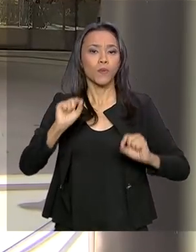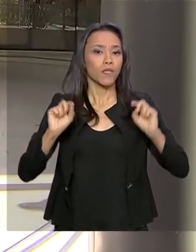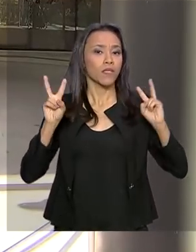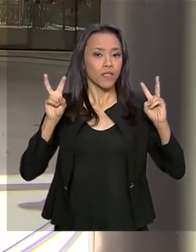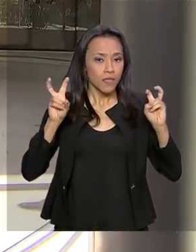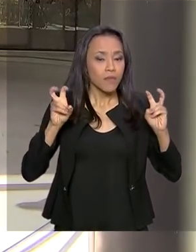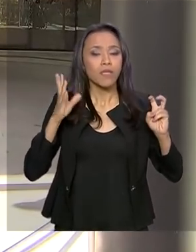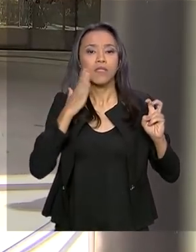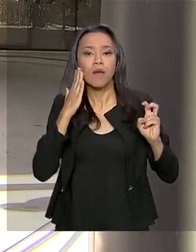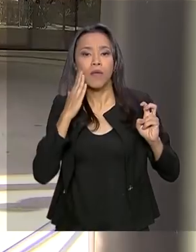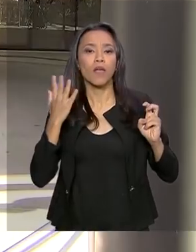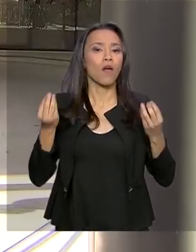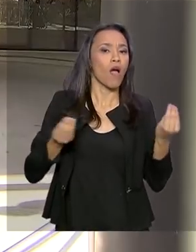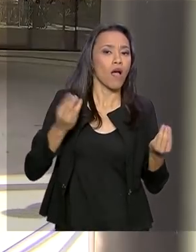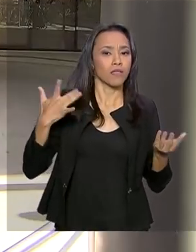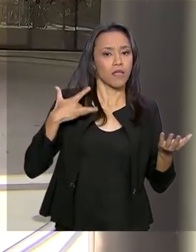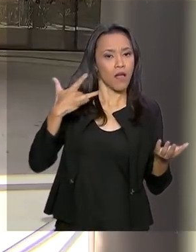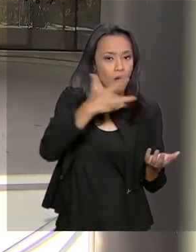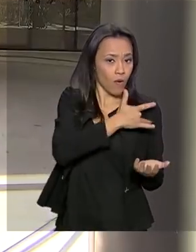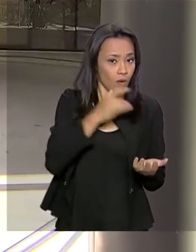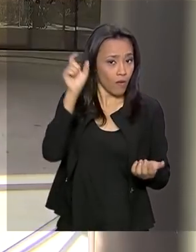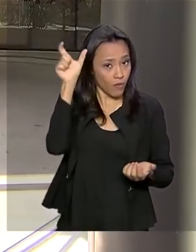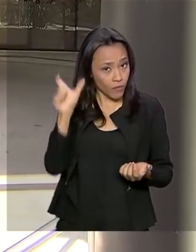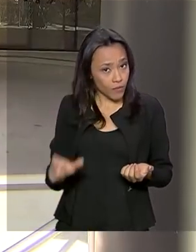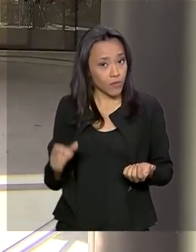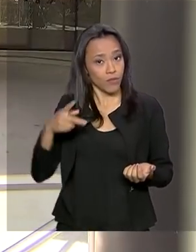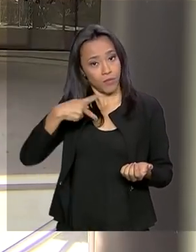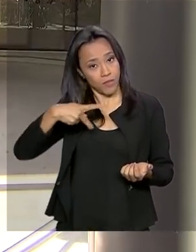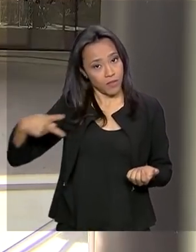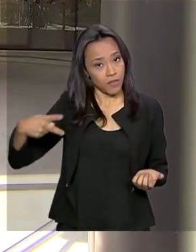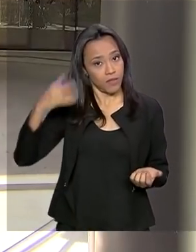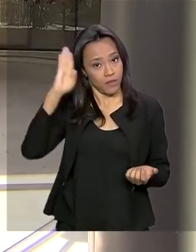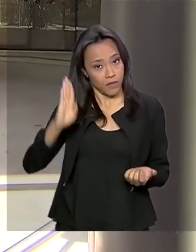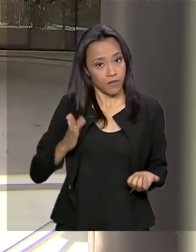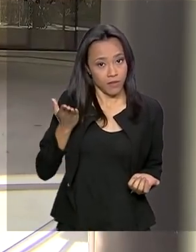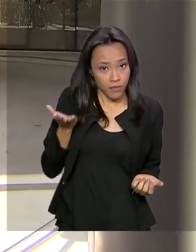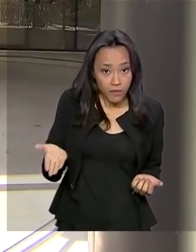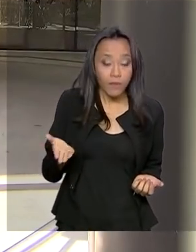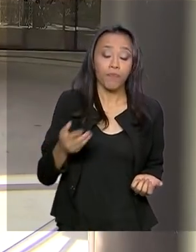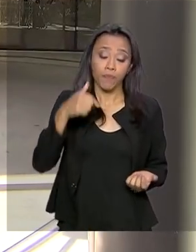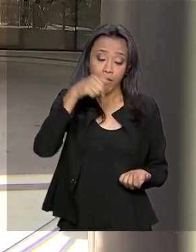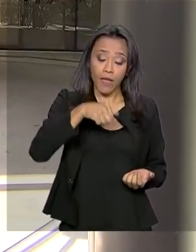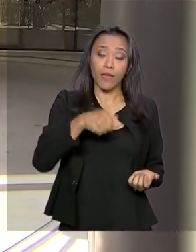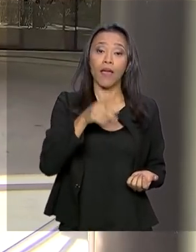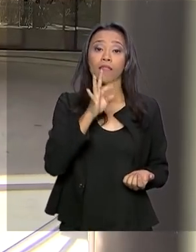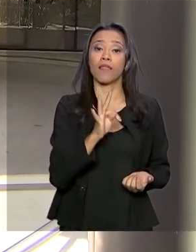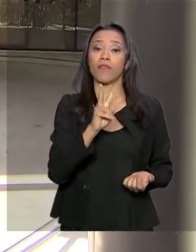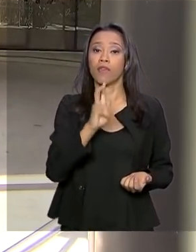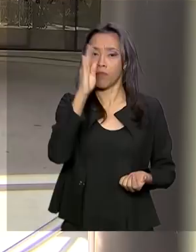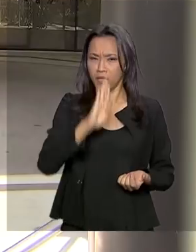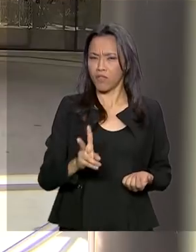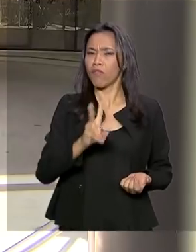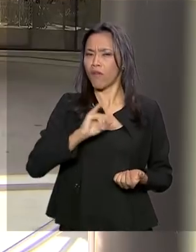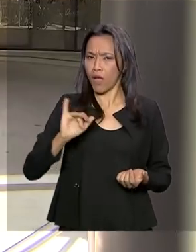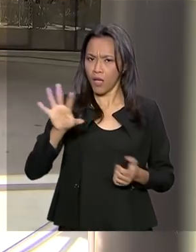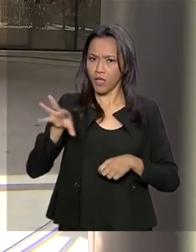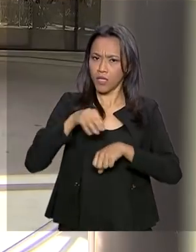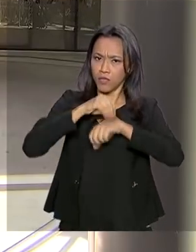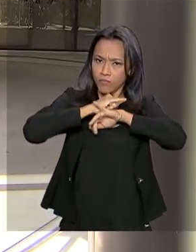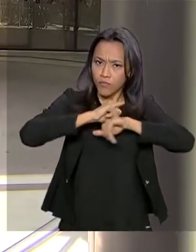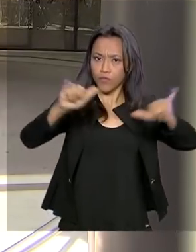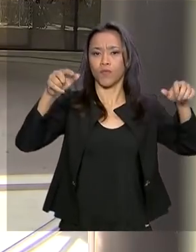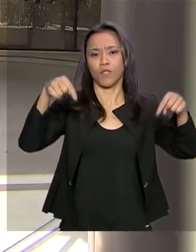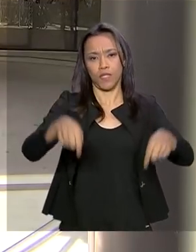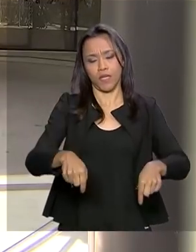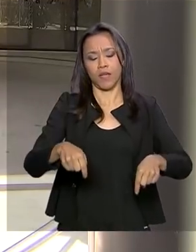do estado de saúde do presidente da república. A TV Brasil irá transmitir essa entrevista coletiva ao